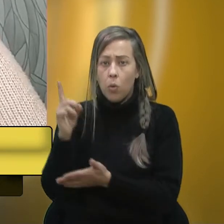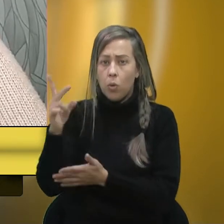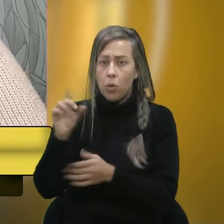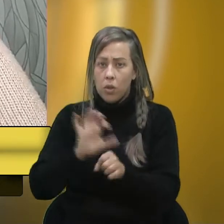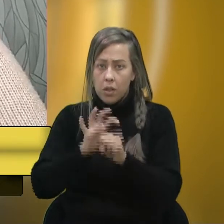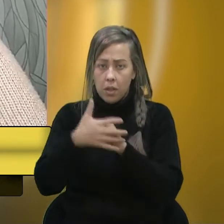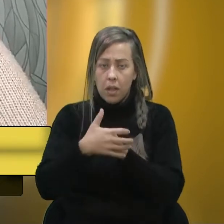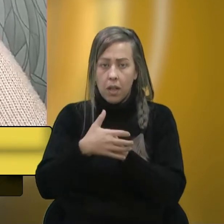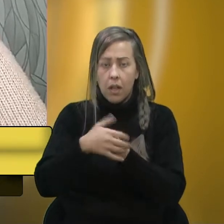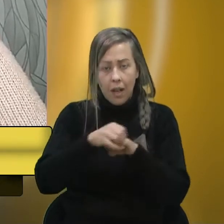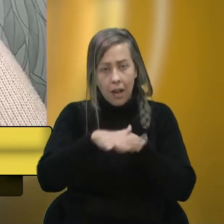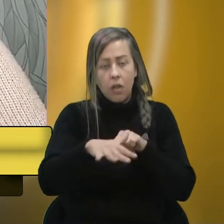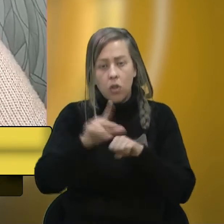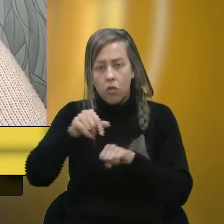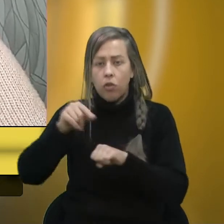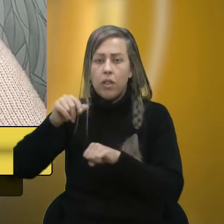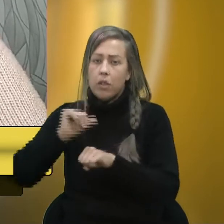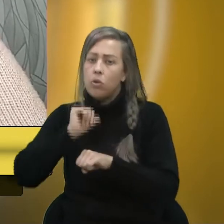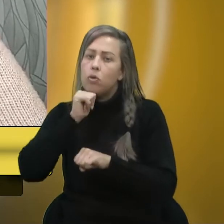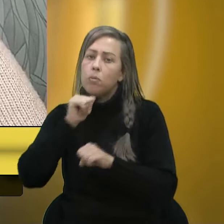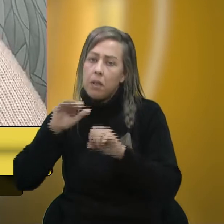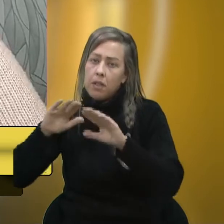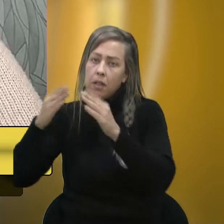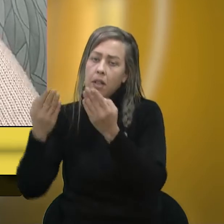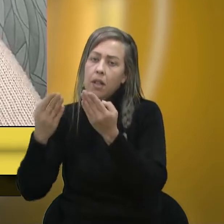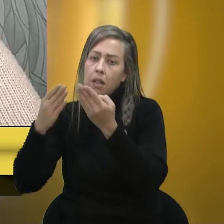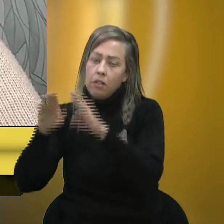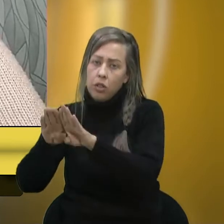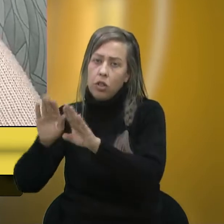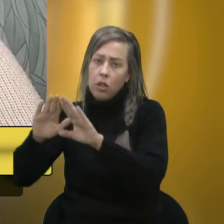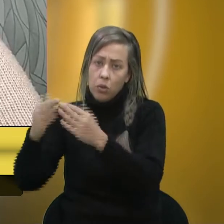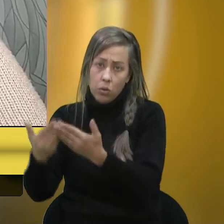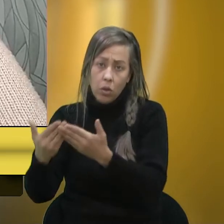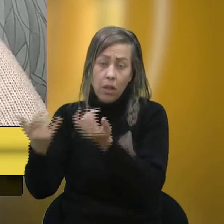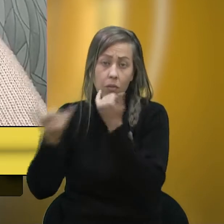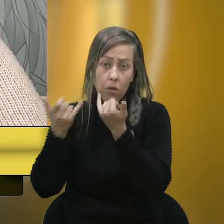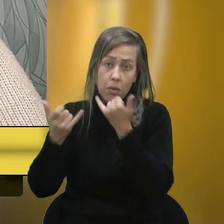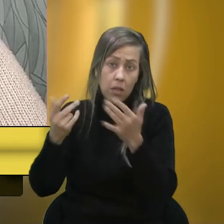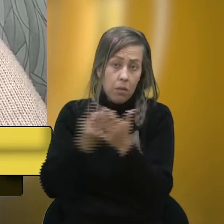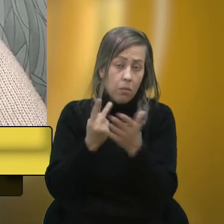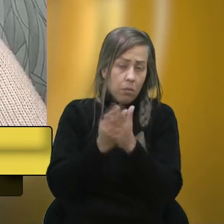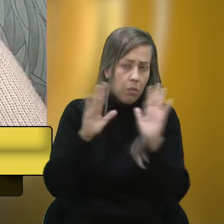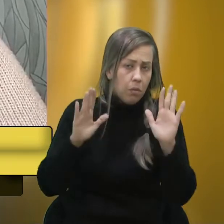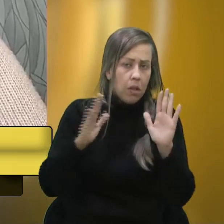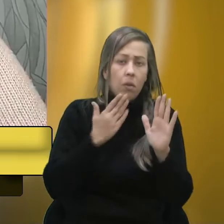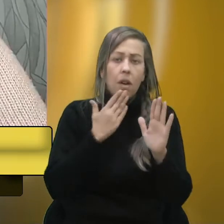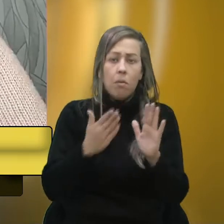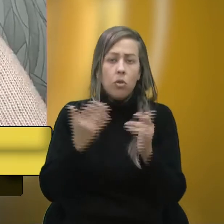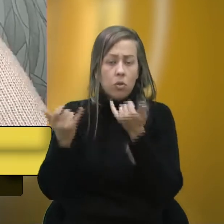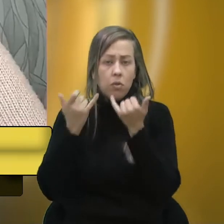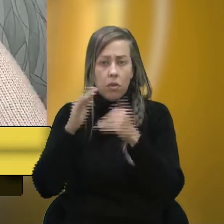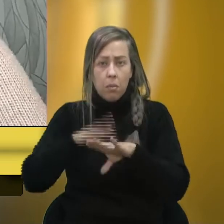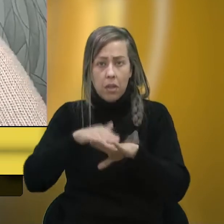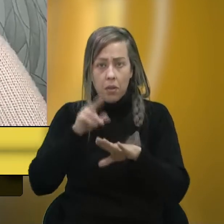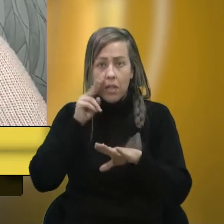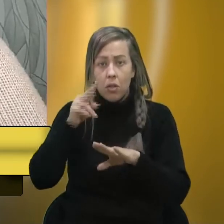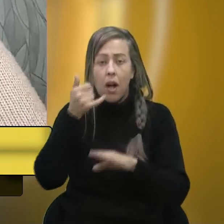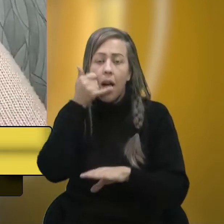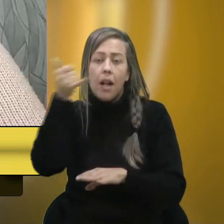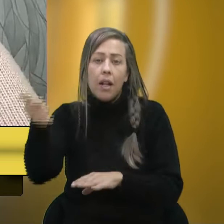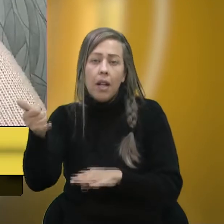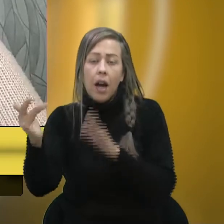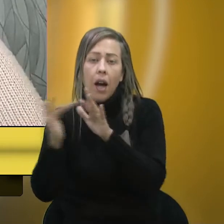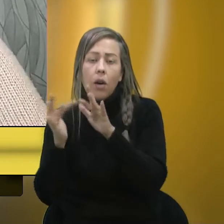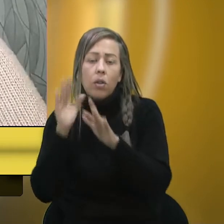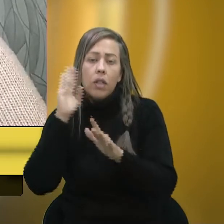as aulas foram suspensas, talvez a gente fale aqui sem muita informação e isso não vem num pedido de informação, isso é muito mais fácil fazer uma ligação, um